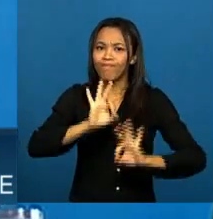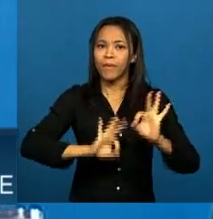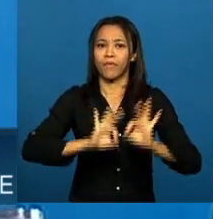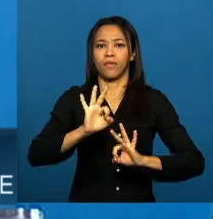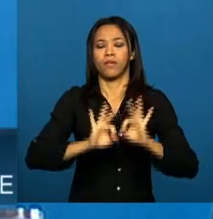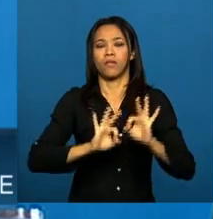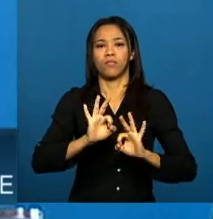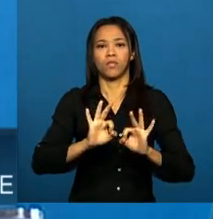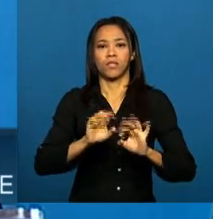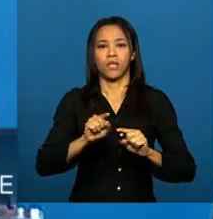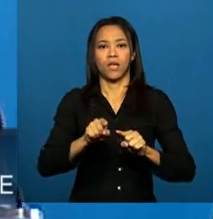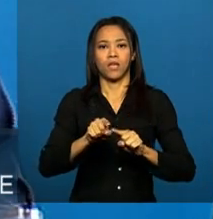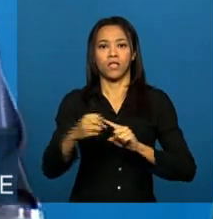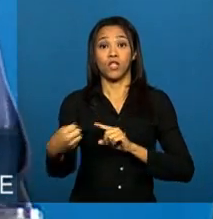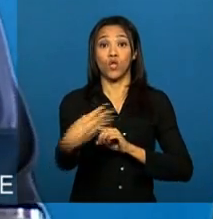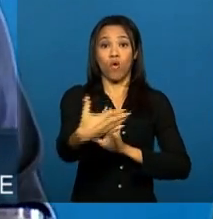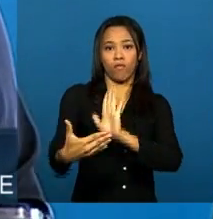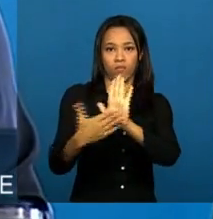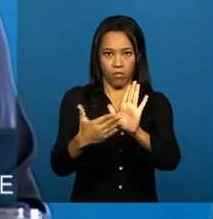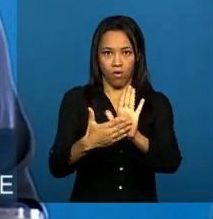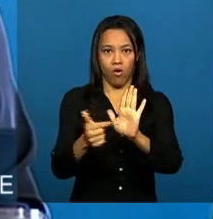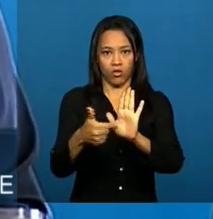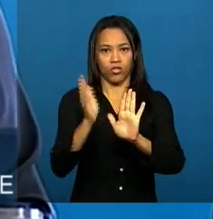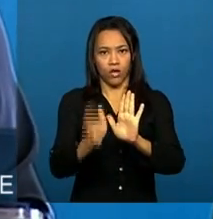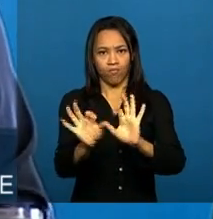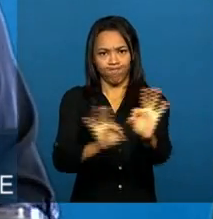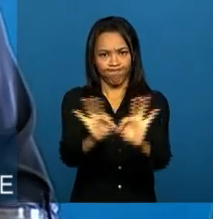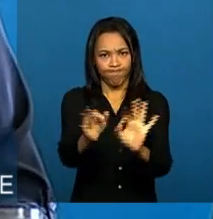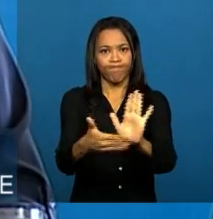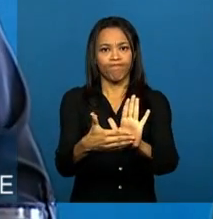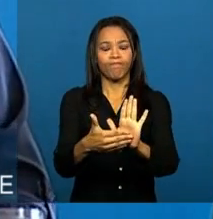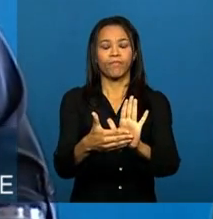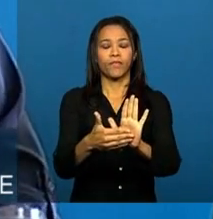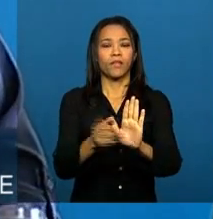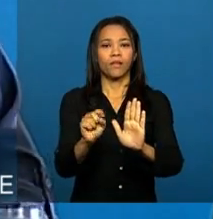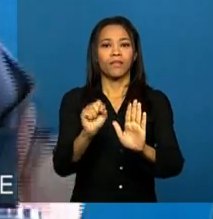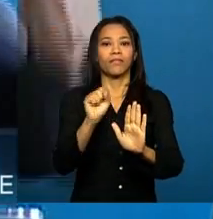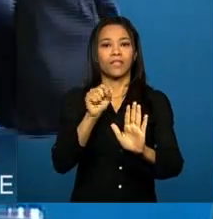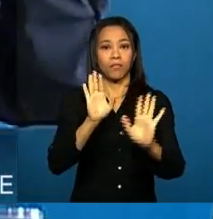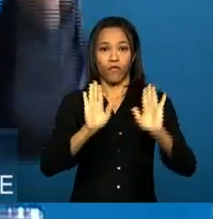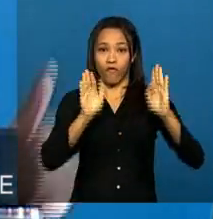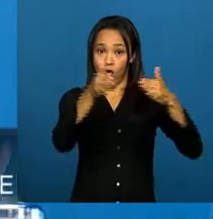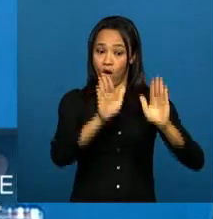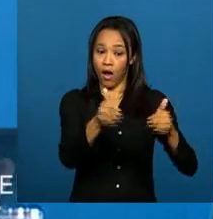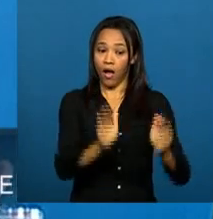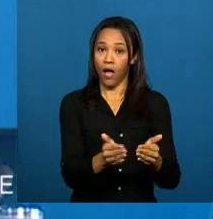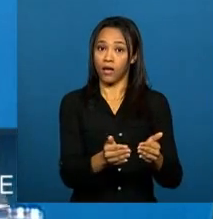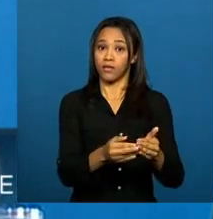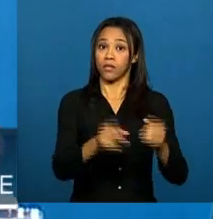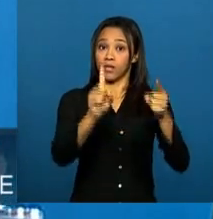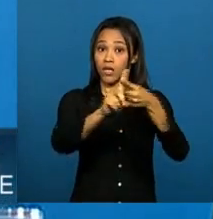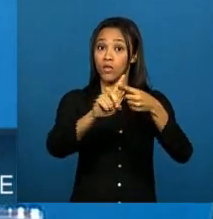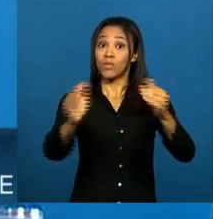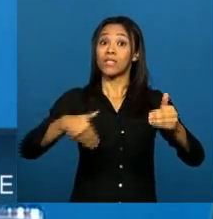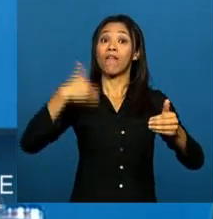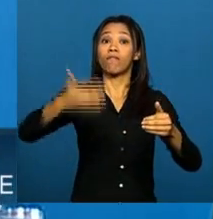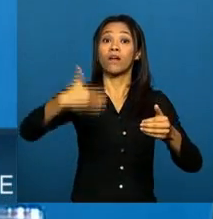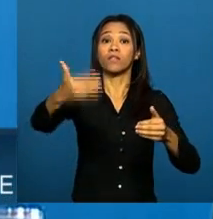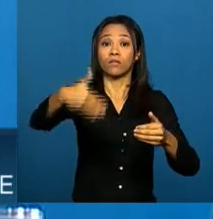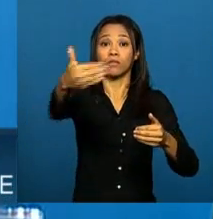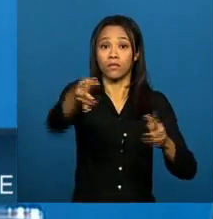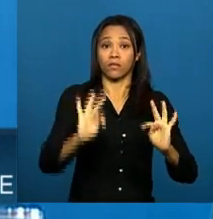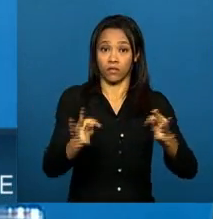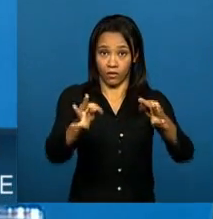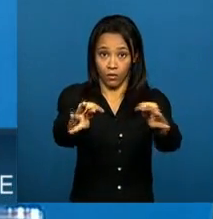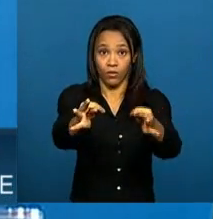proposta baseada nesses eixos, nos avanços acontecidos durante